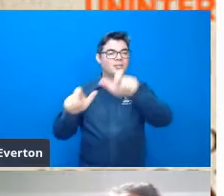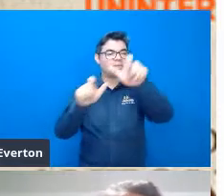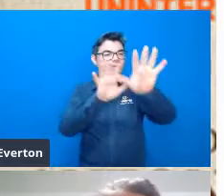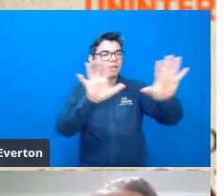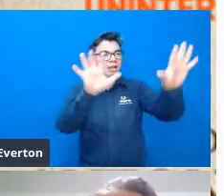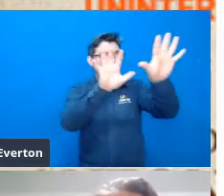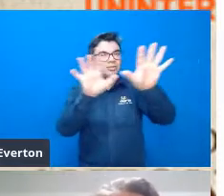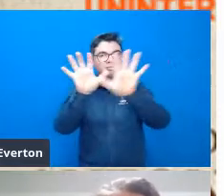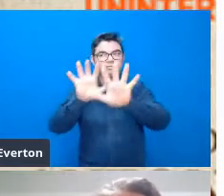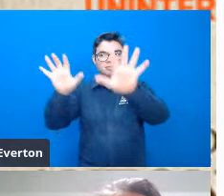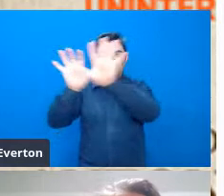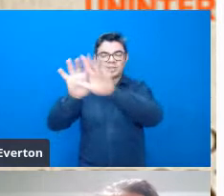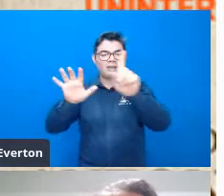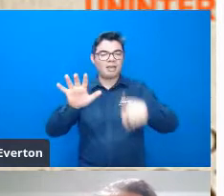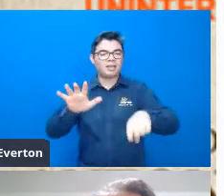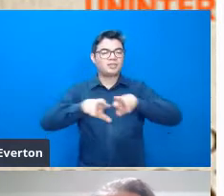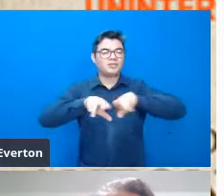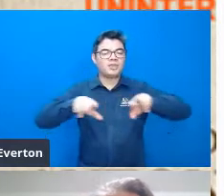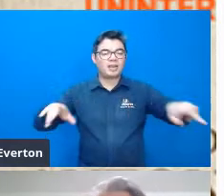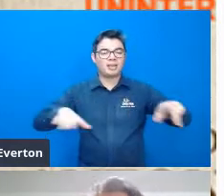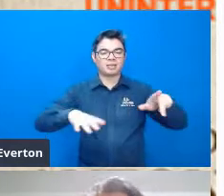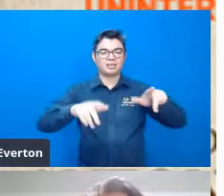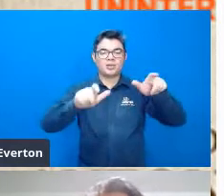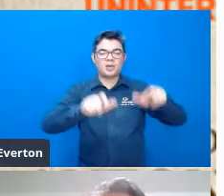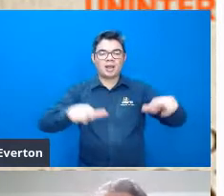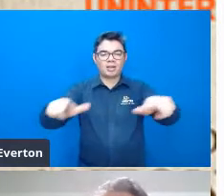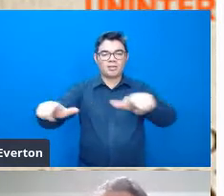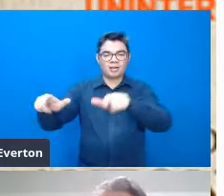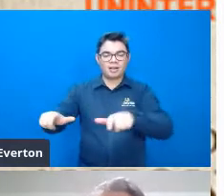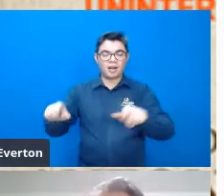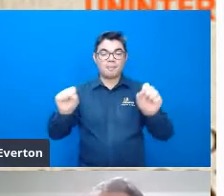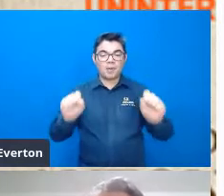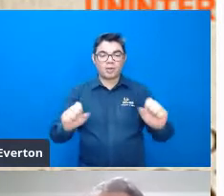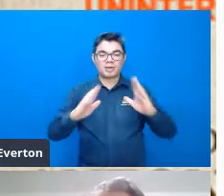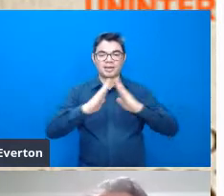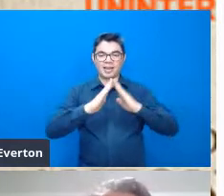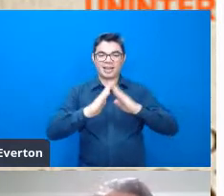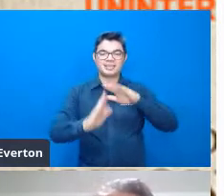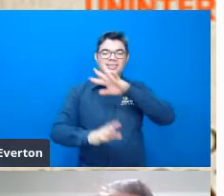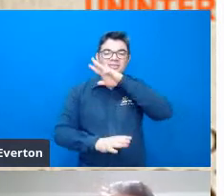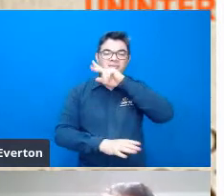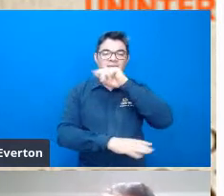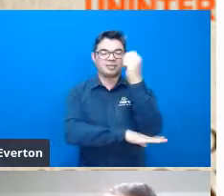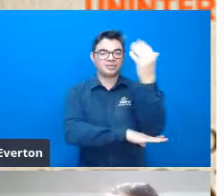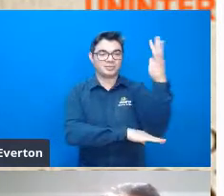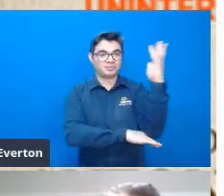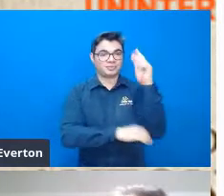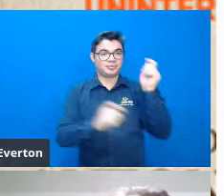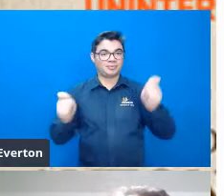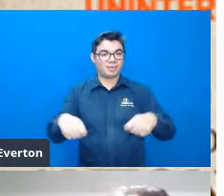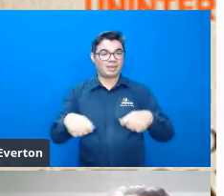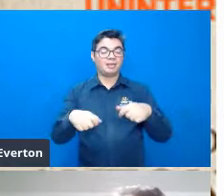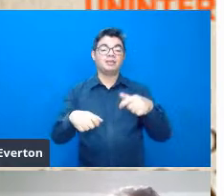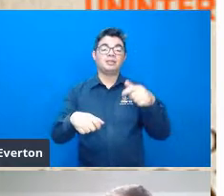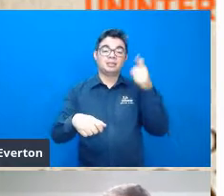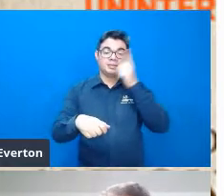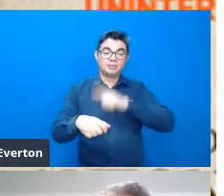maior diversidade de ecossistemas e maior diversidade de espécies que ocorrem nesses ecossistemas especialmente espécies que são